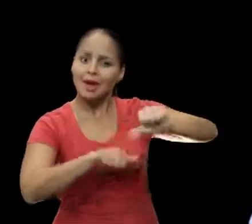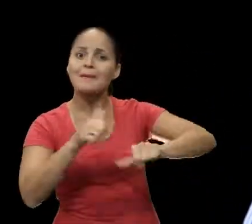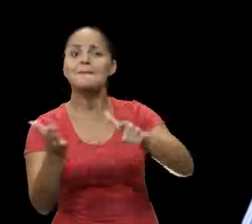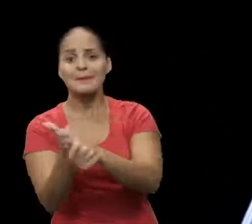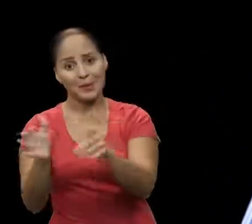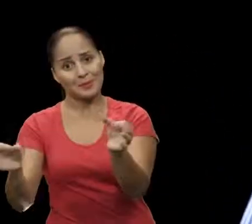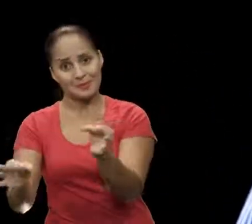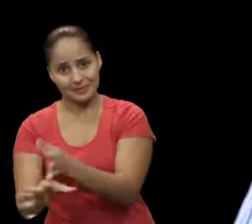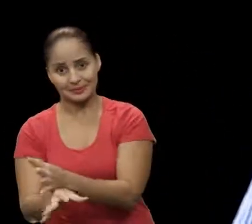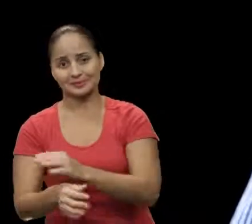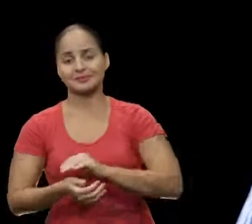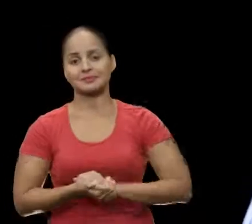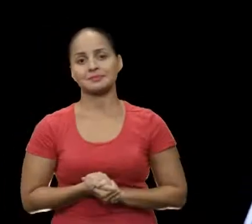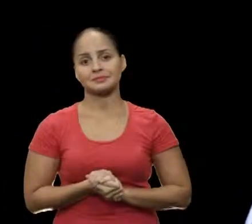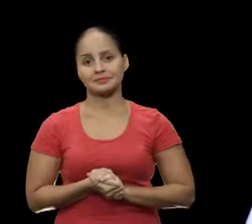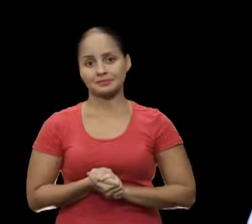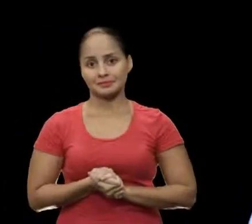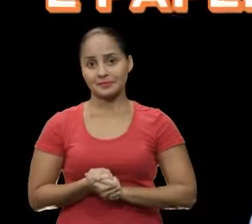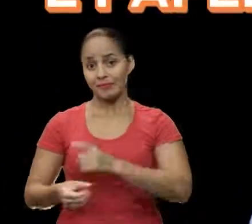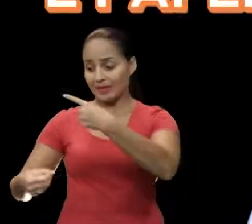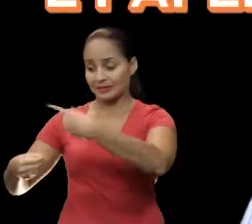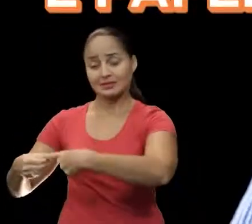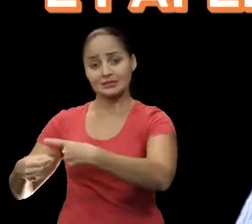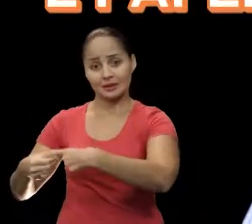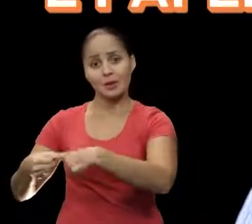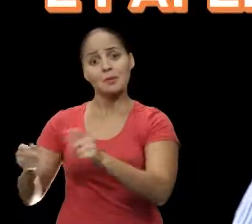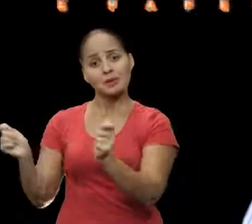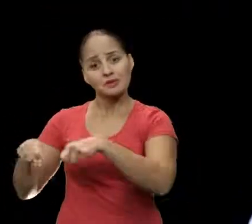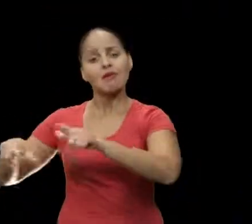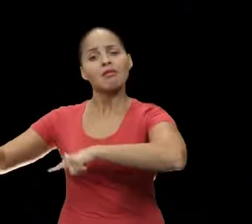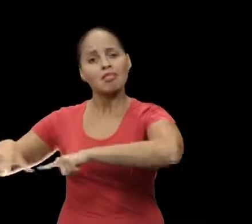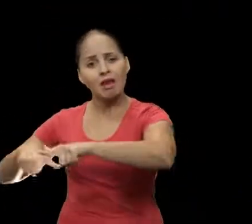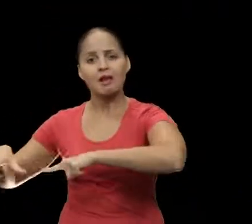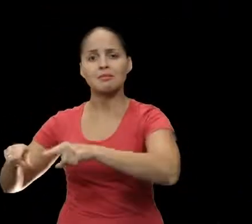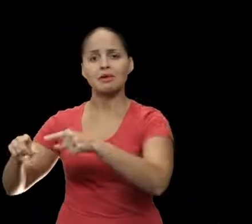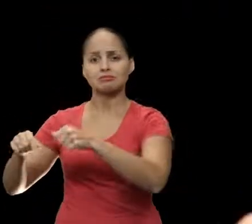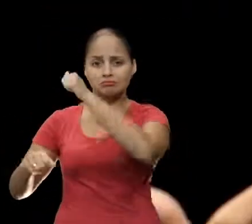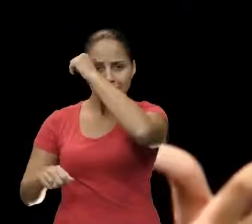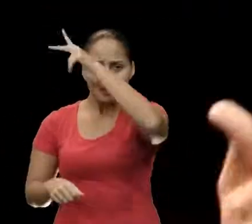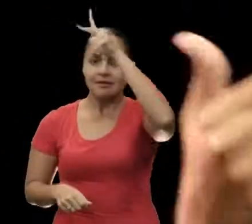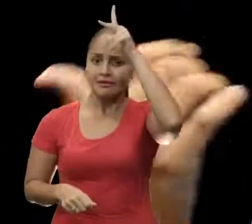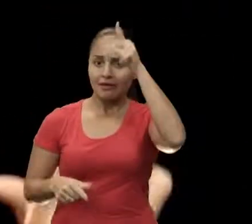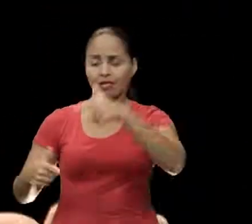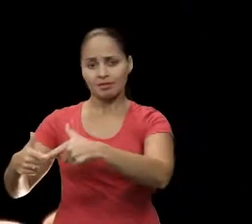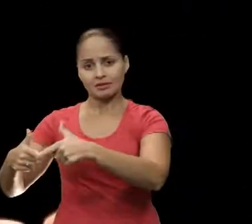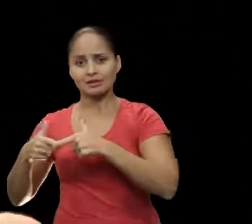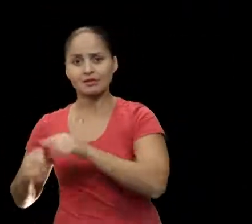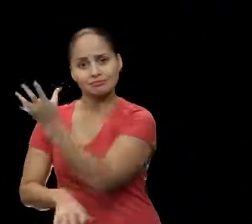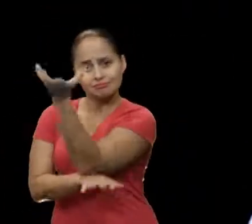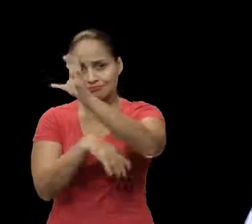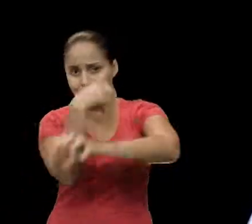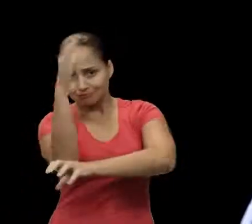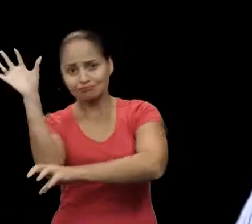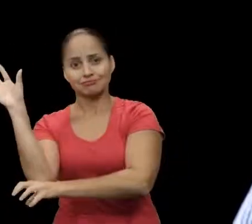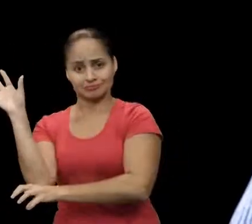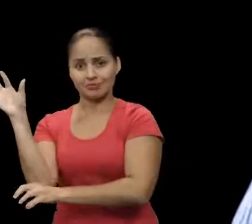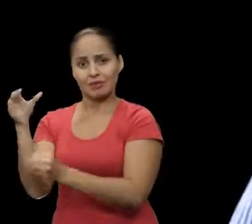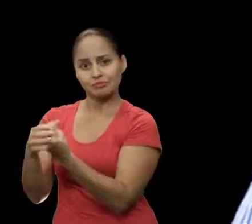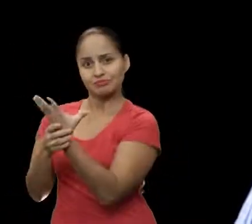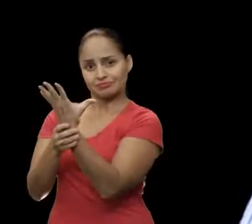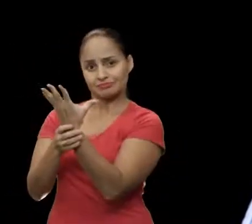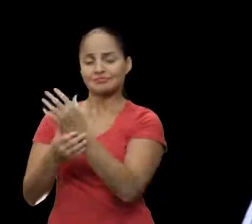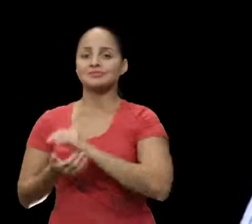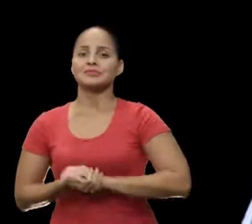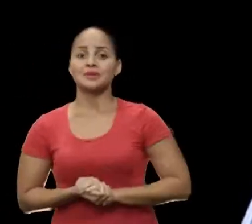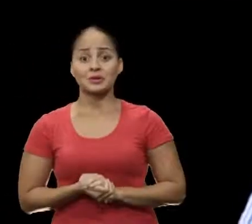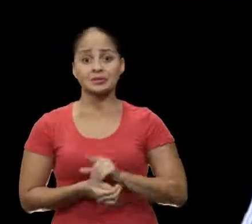florestamento e reflorestamento, as indústrias de celulose e papel. Já na área urbana, o Engenheiro Florestal pode trabalhar